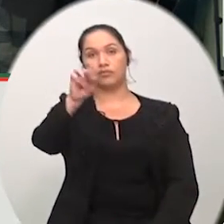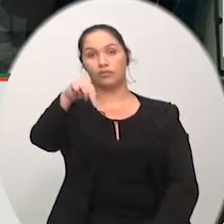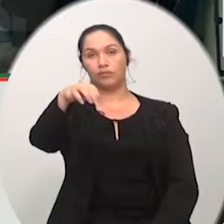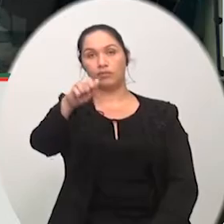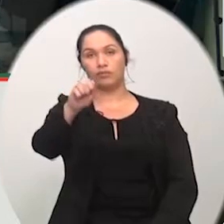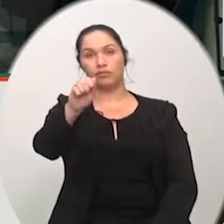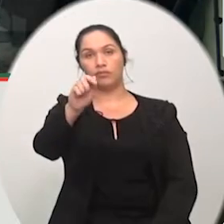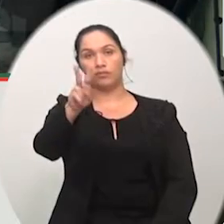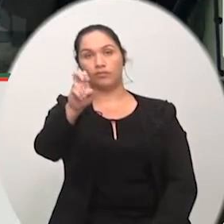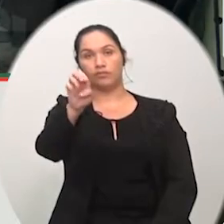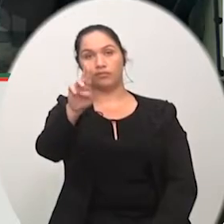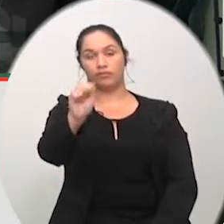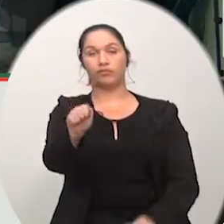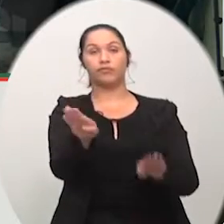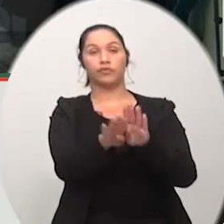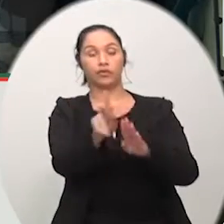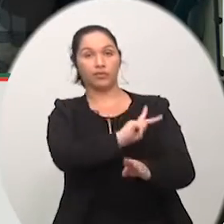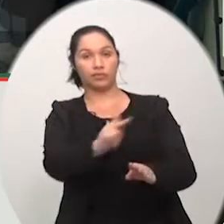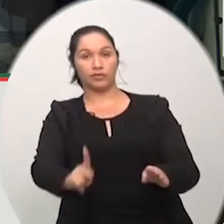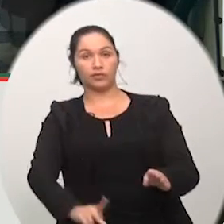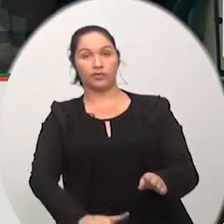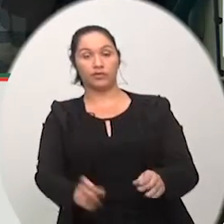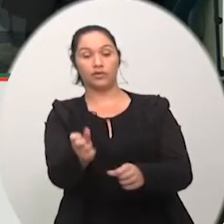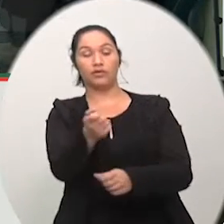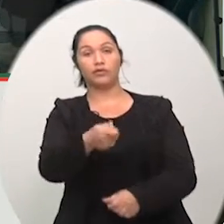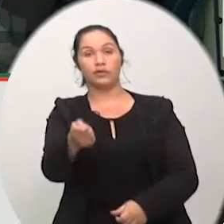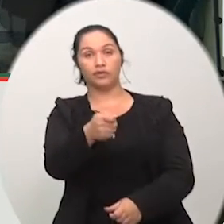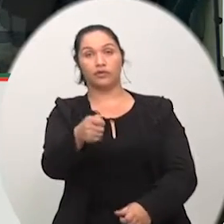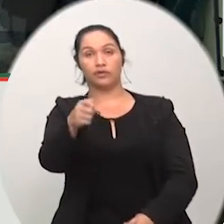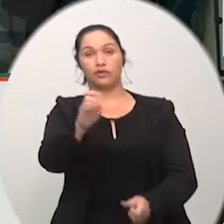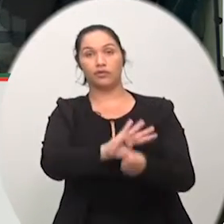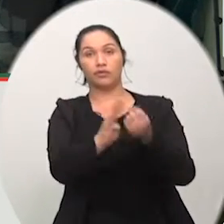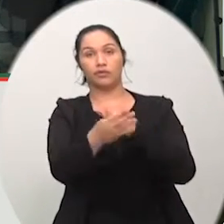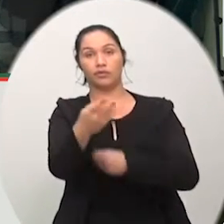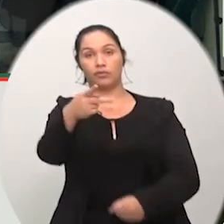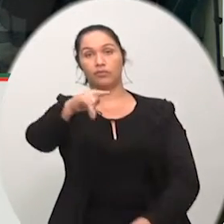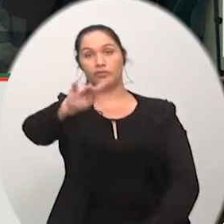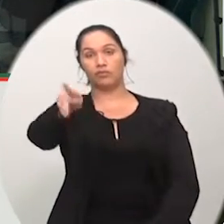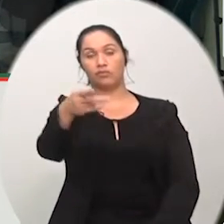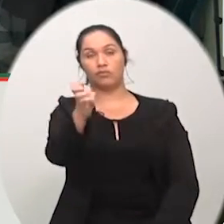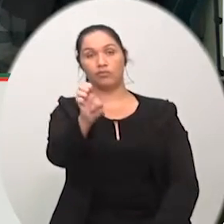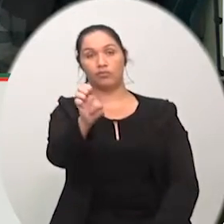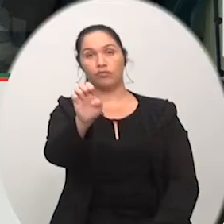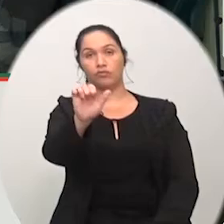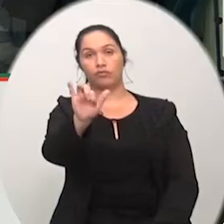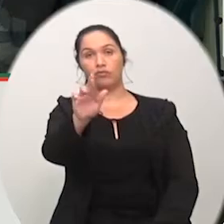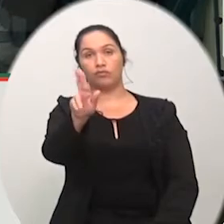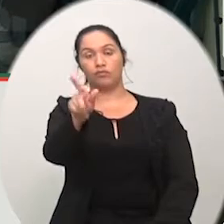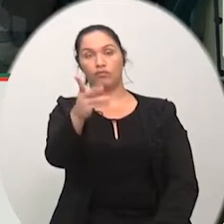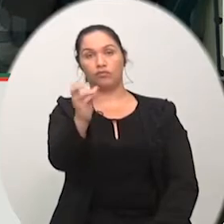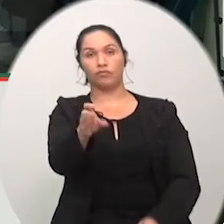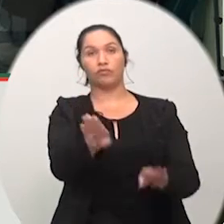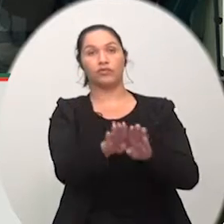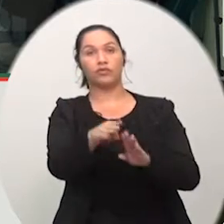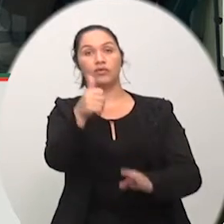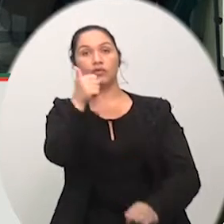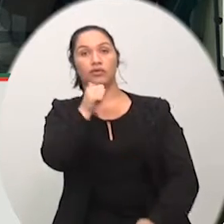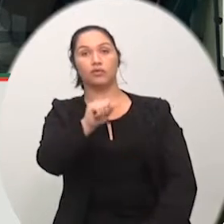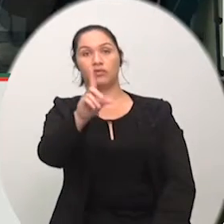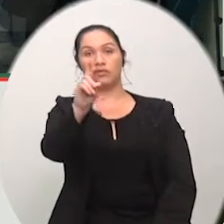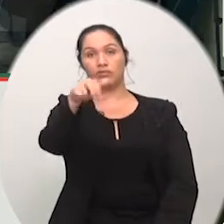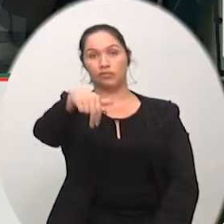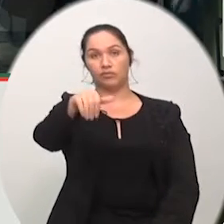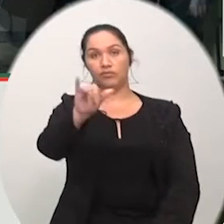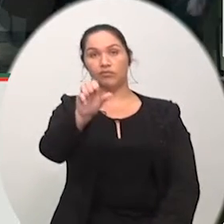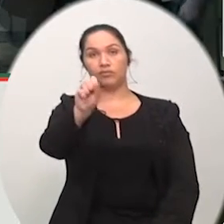presidente da associação do bairro Pinheirinho e demais moradores da Denise Teixeira da Miner e diretora da escola Érico